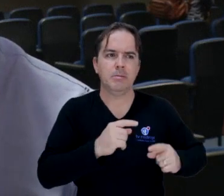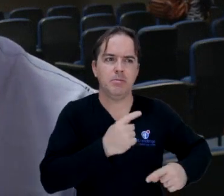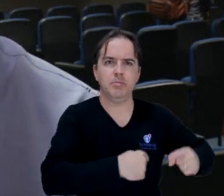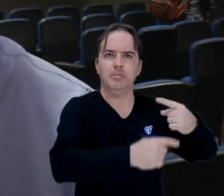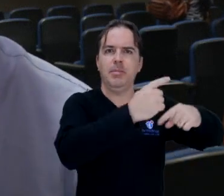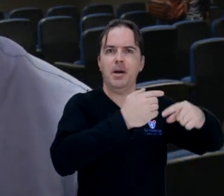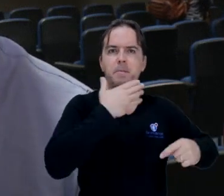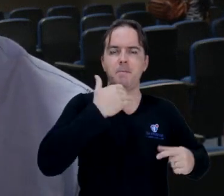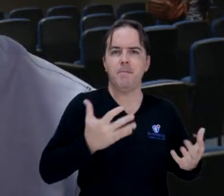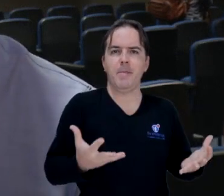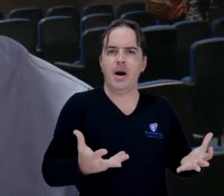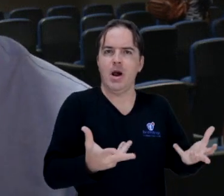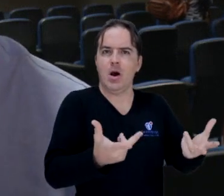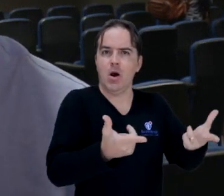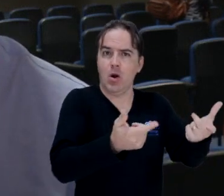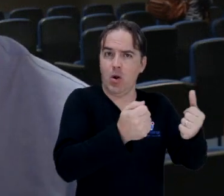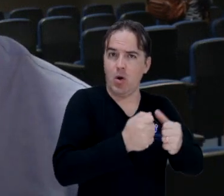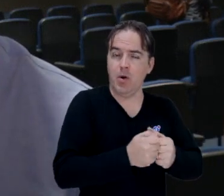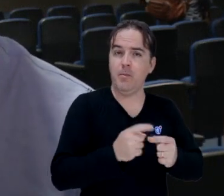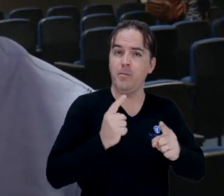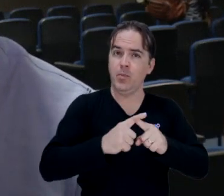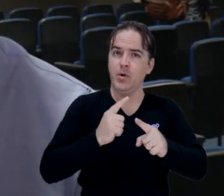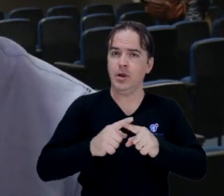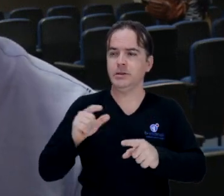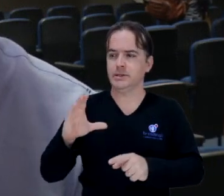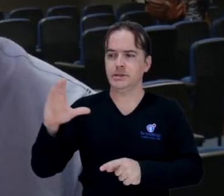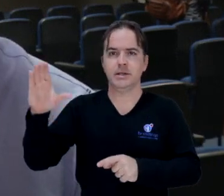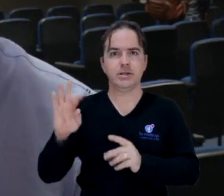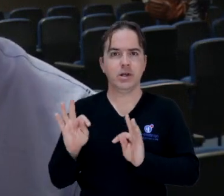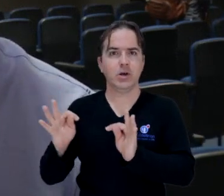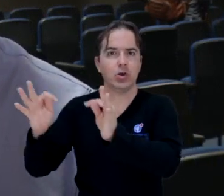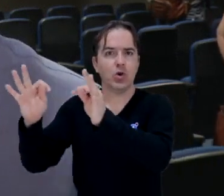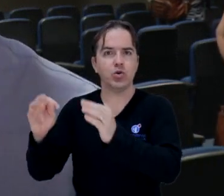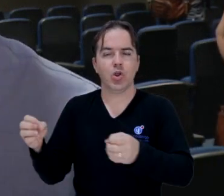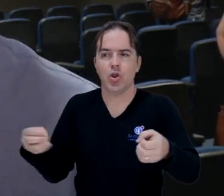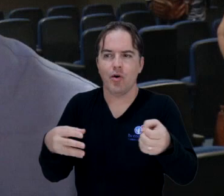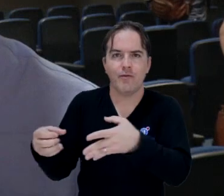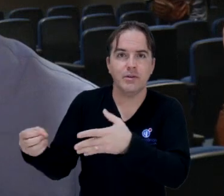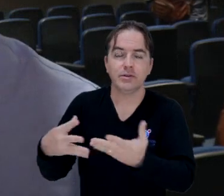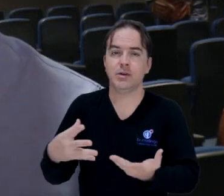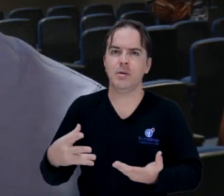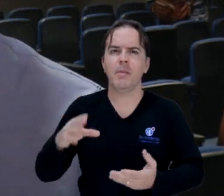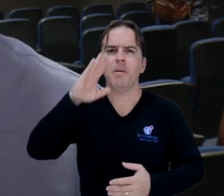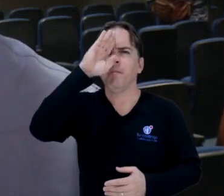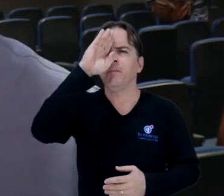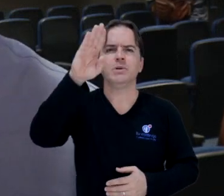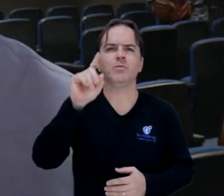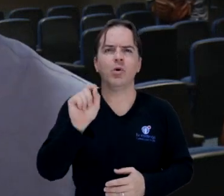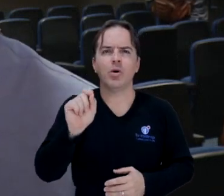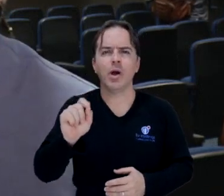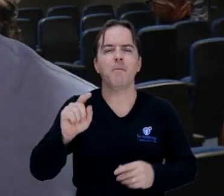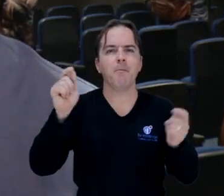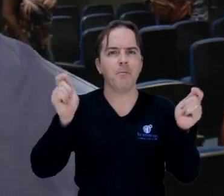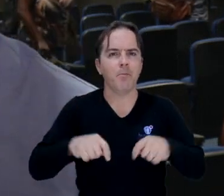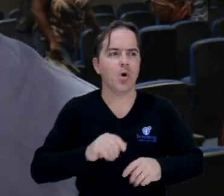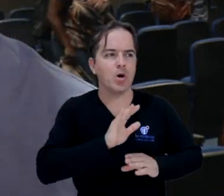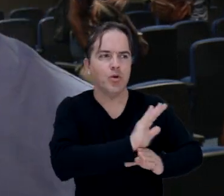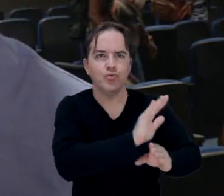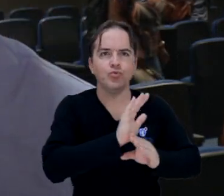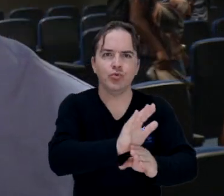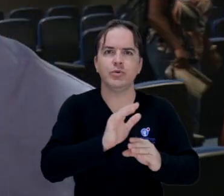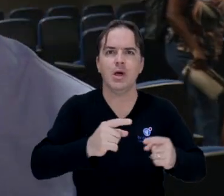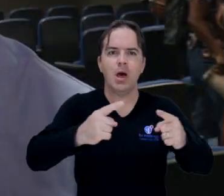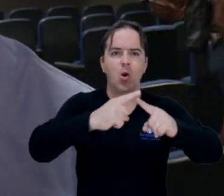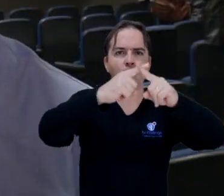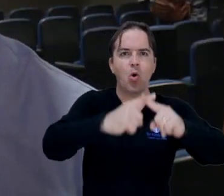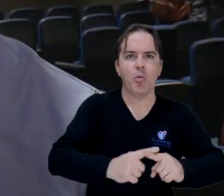cada vez mais eficiente quando a gente fala em ciência, tecnologia e inovação. E principalmente com políticas que sejam mais eficientes